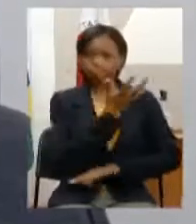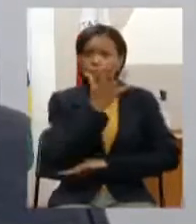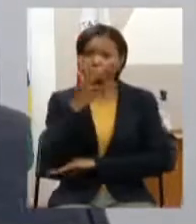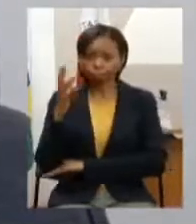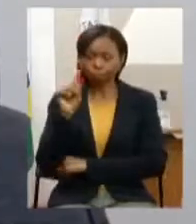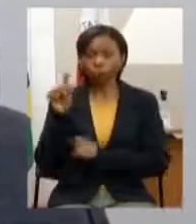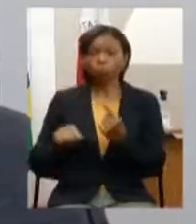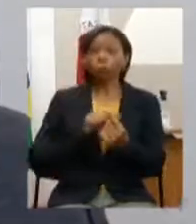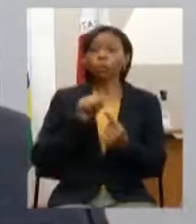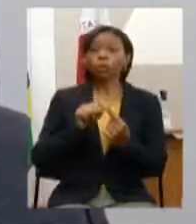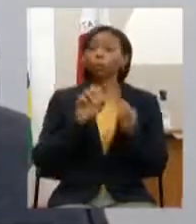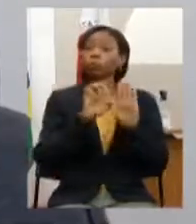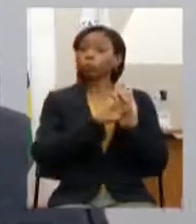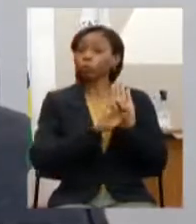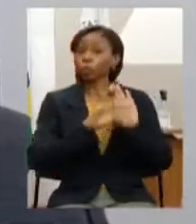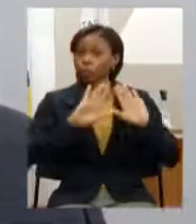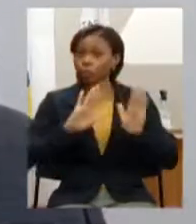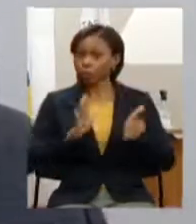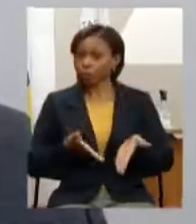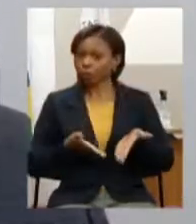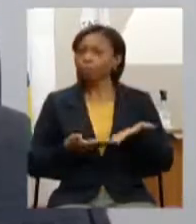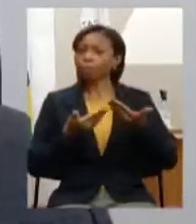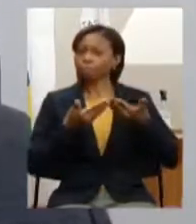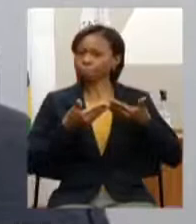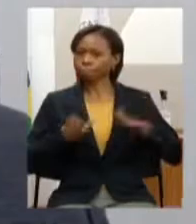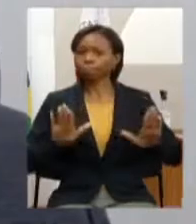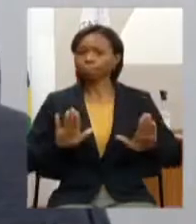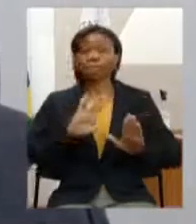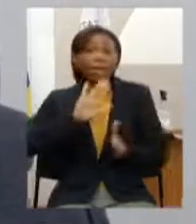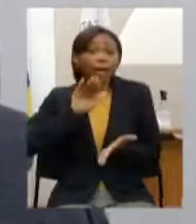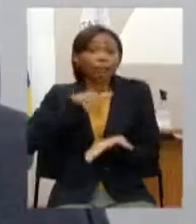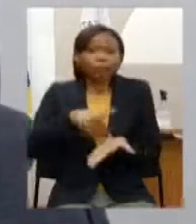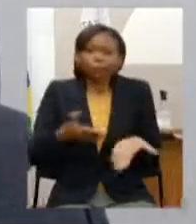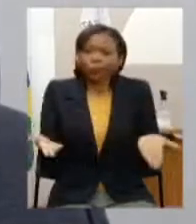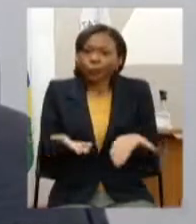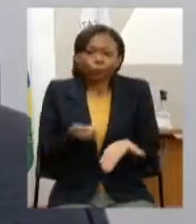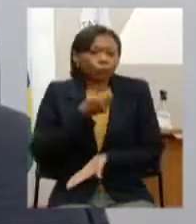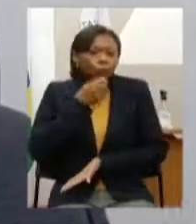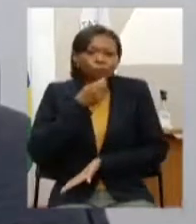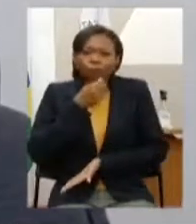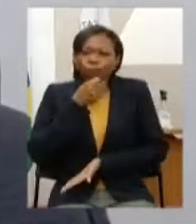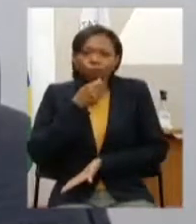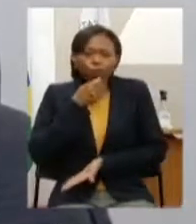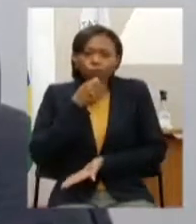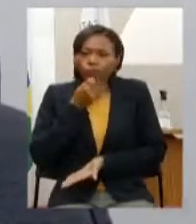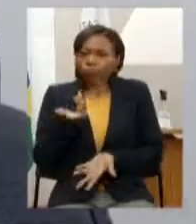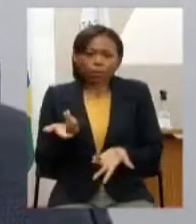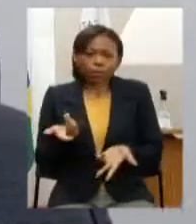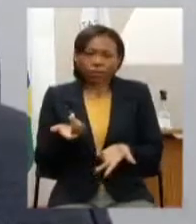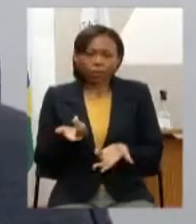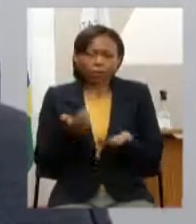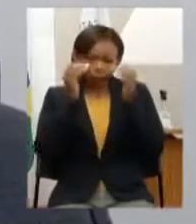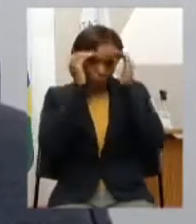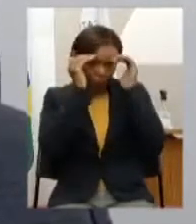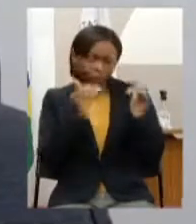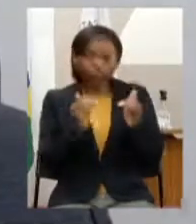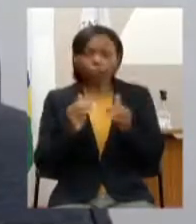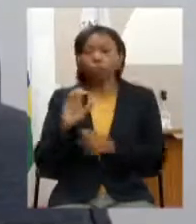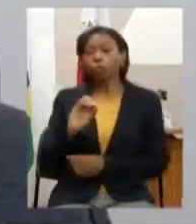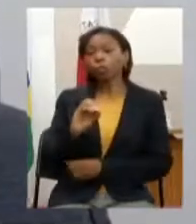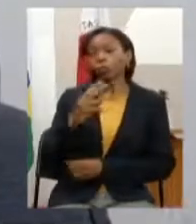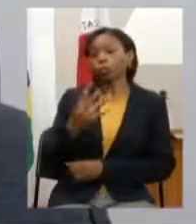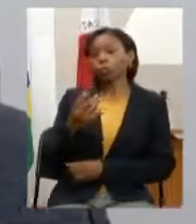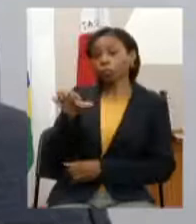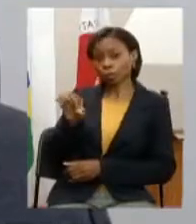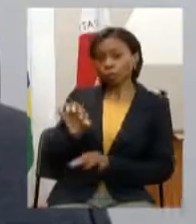finalização dos editais já abertos e que até hoje não foram totalmente quitados no âmbito do programa 049